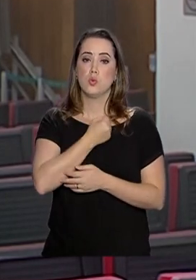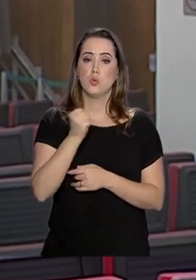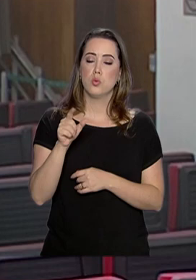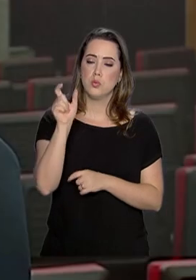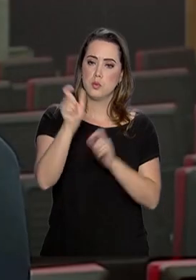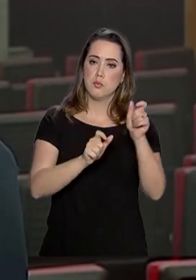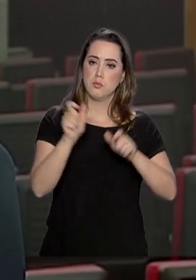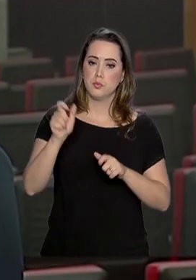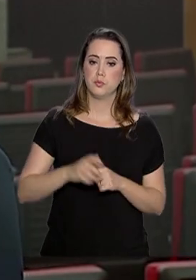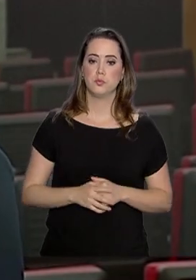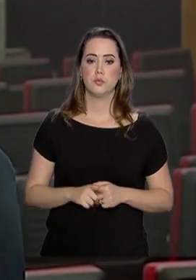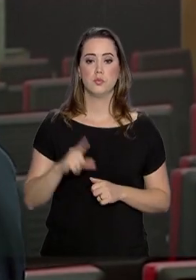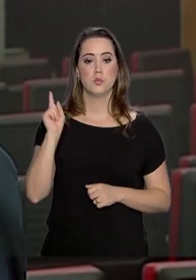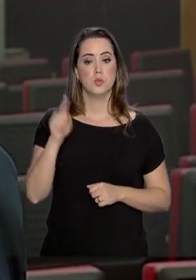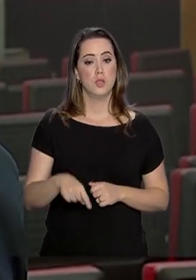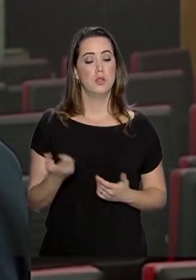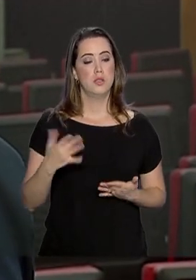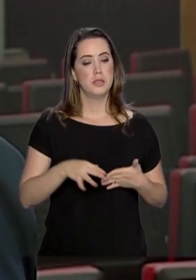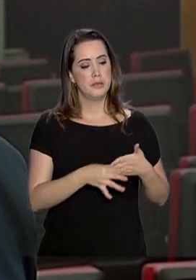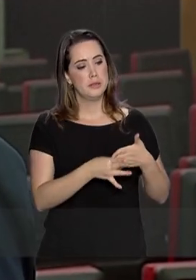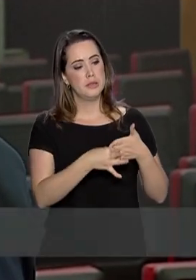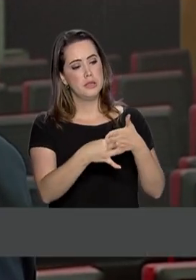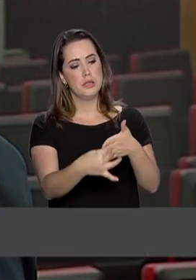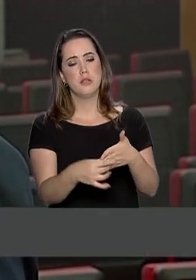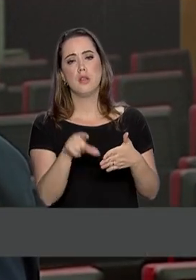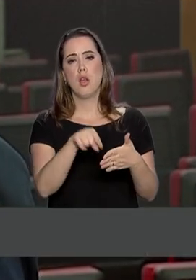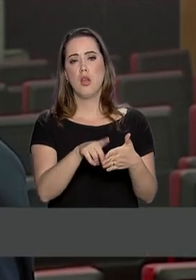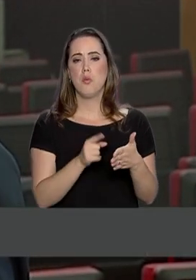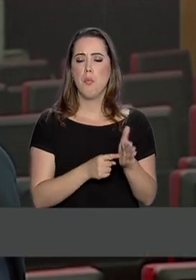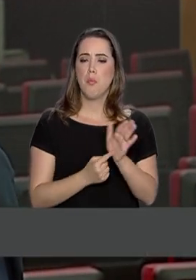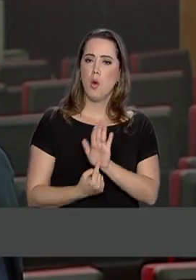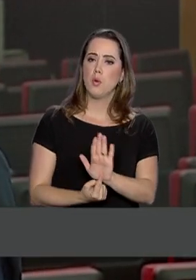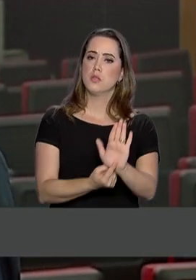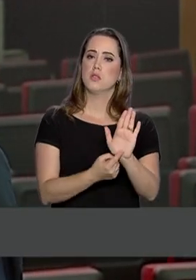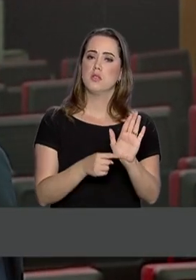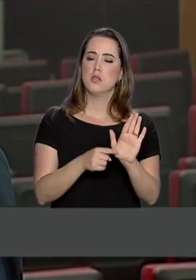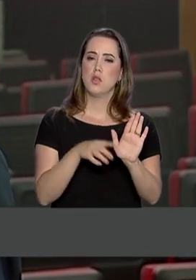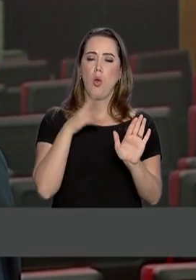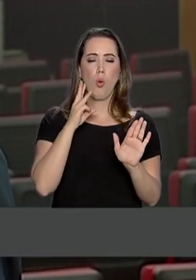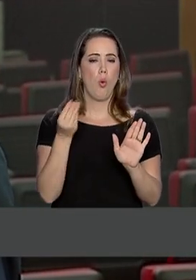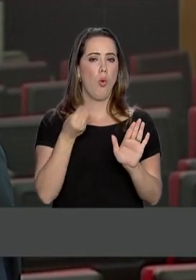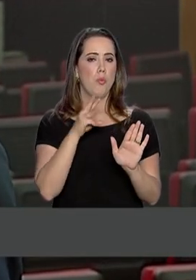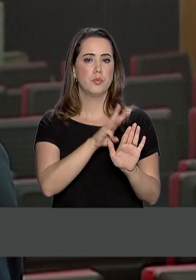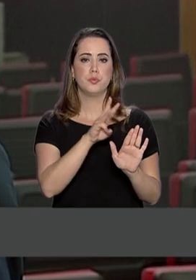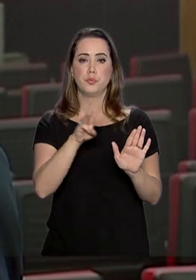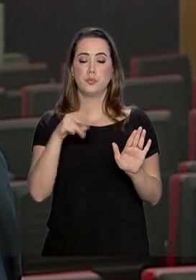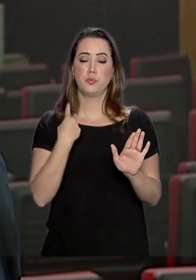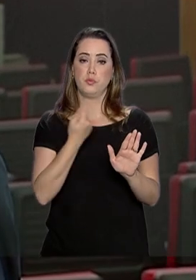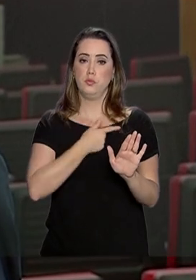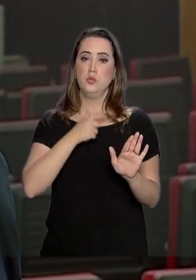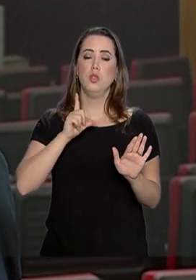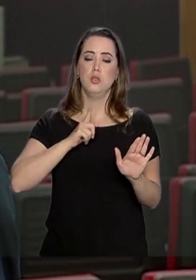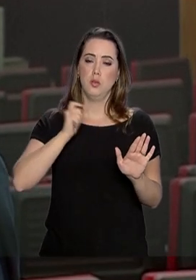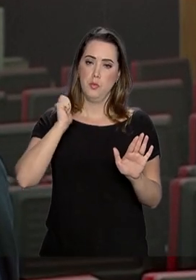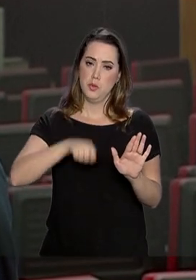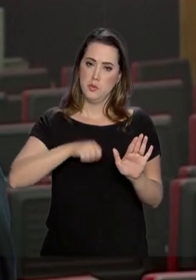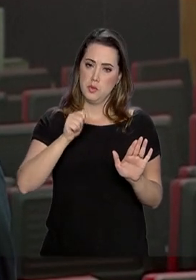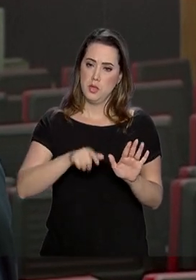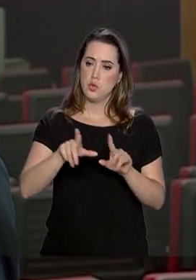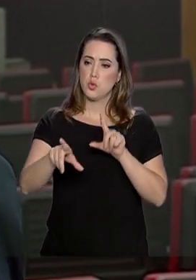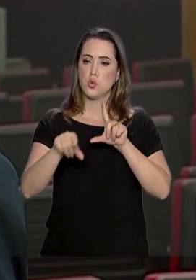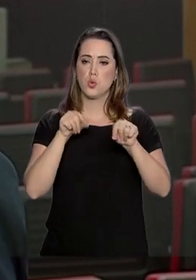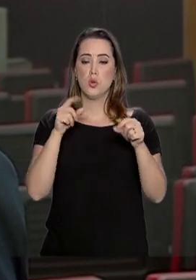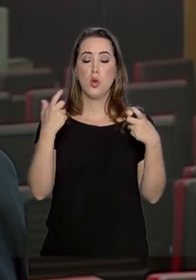pelo cidadão. É uma ferramenta que conduz o cidadão por uma experiência de navegação. Então nós temos condições de